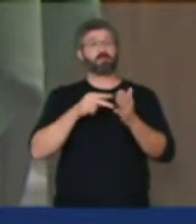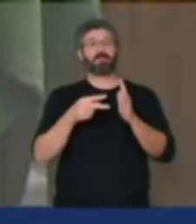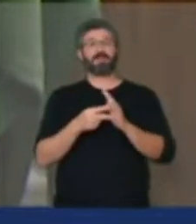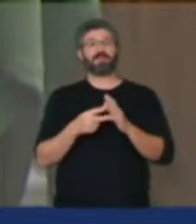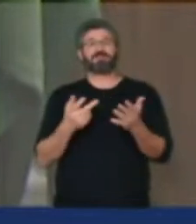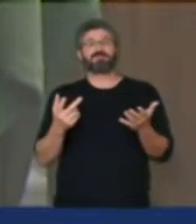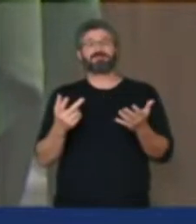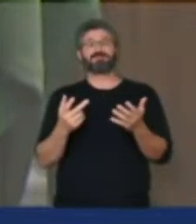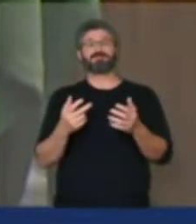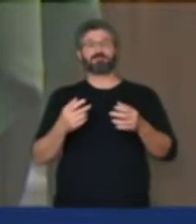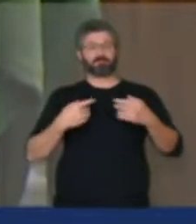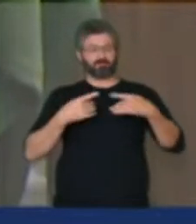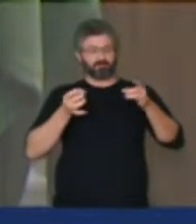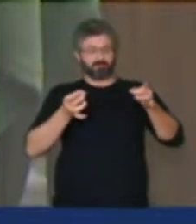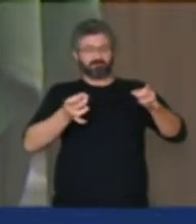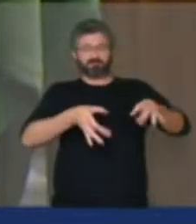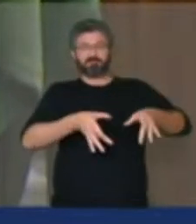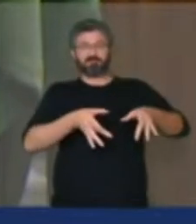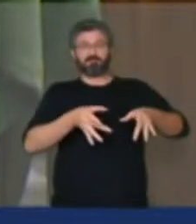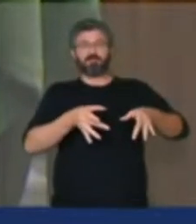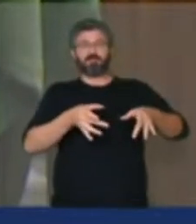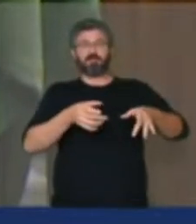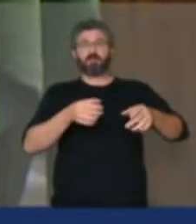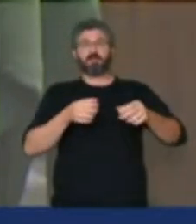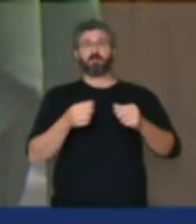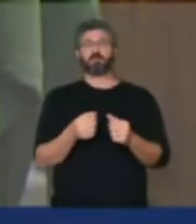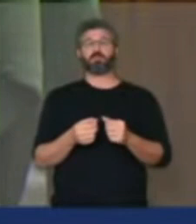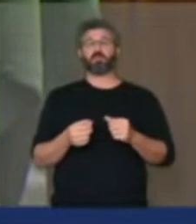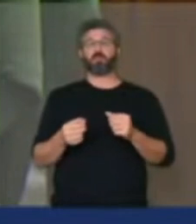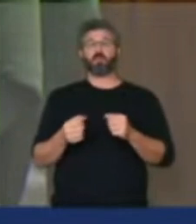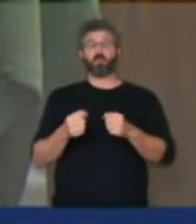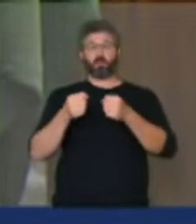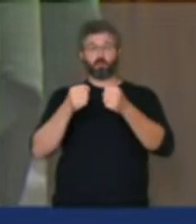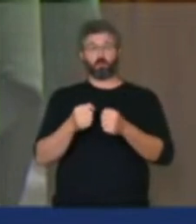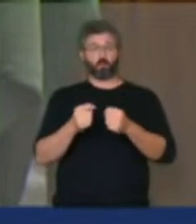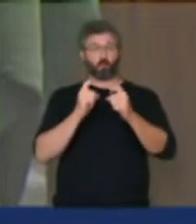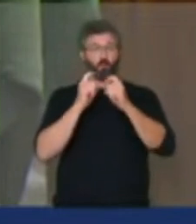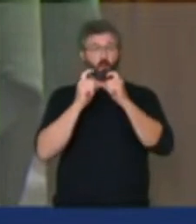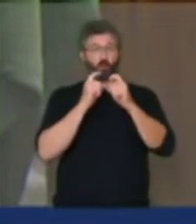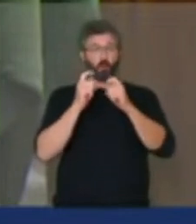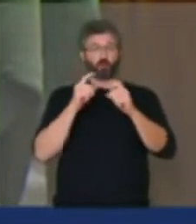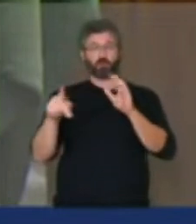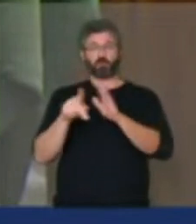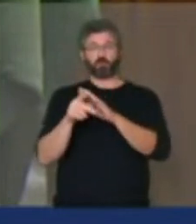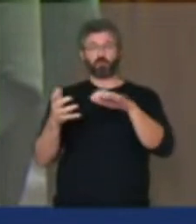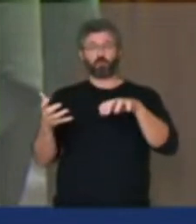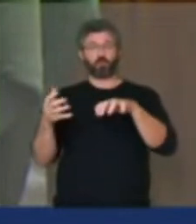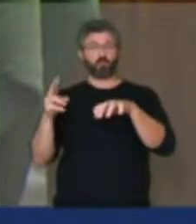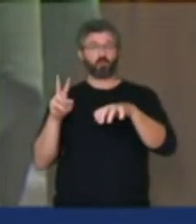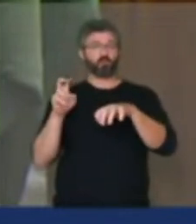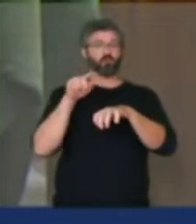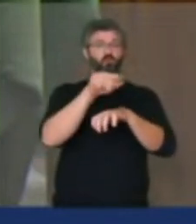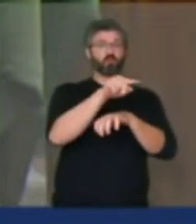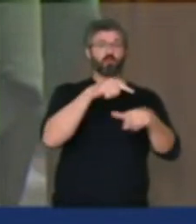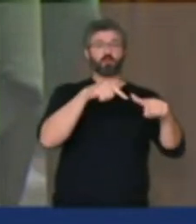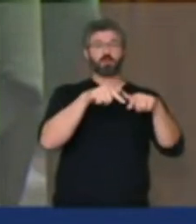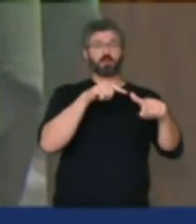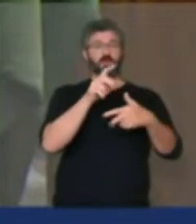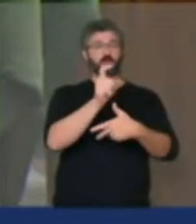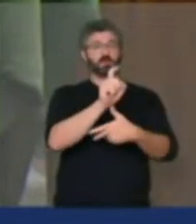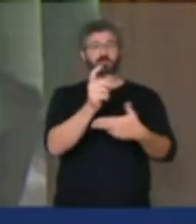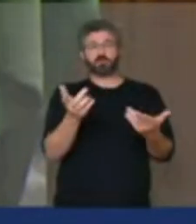renunciar ao poder de controle do Congresso sobre as atividades do